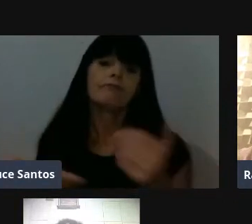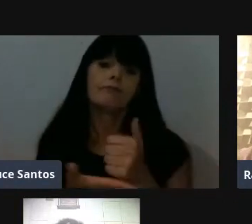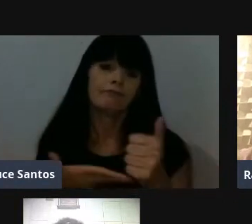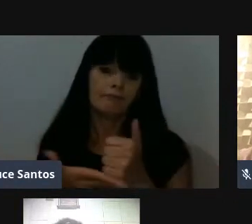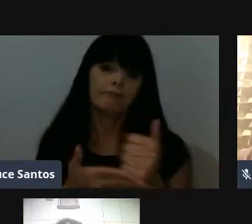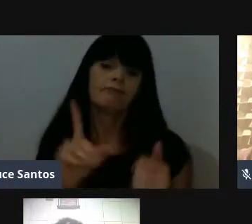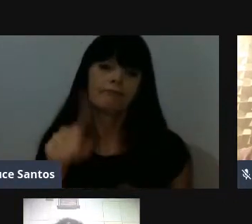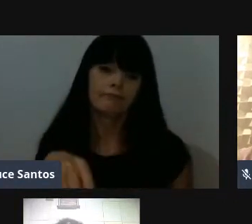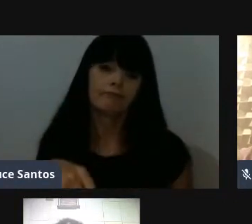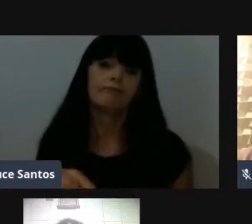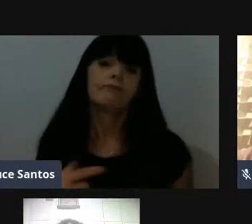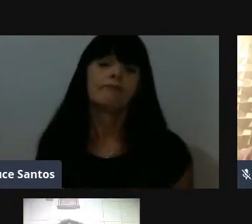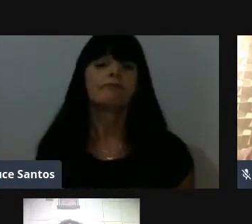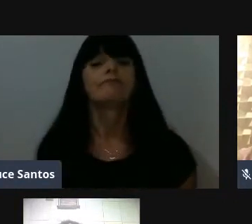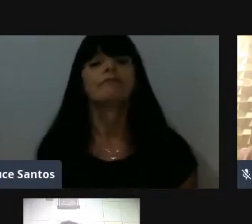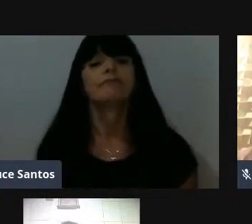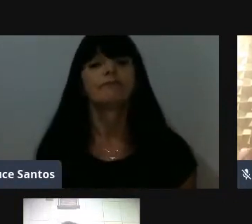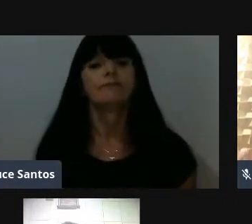pode prosseguir.